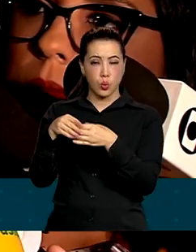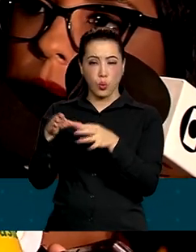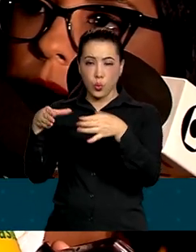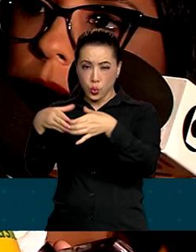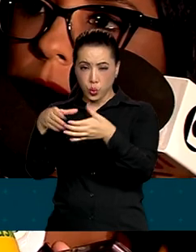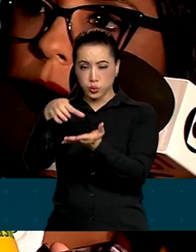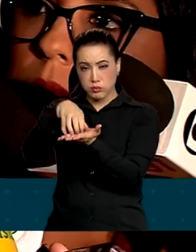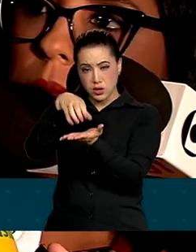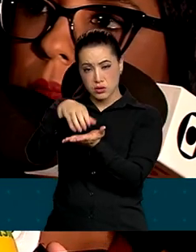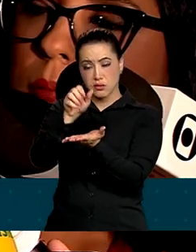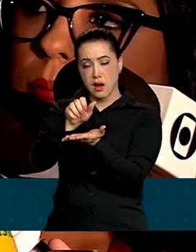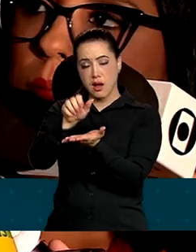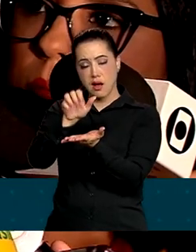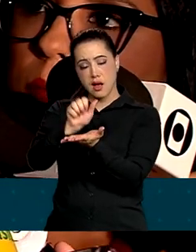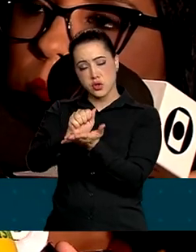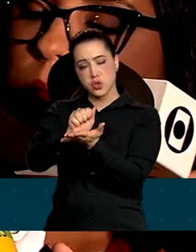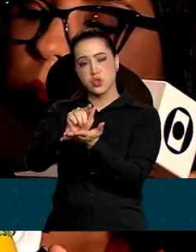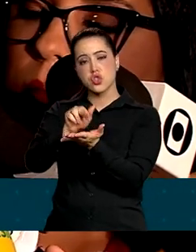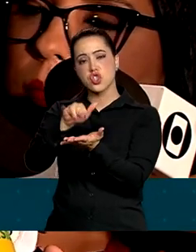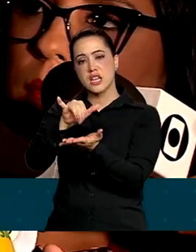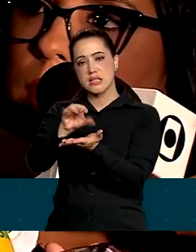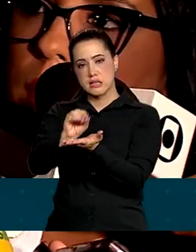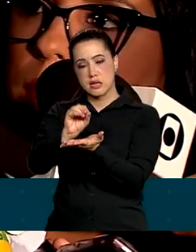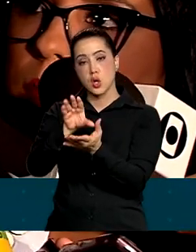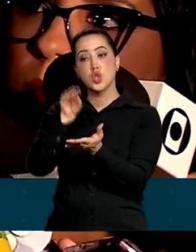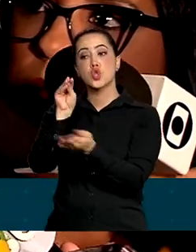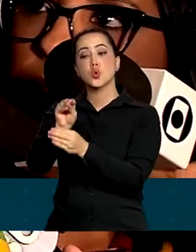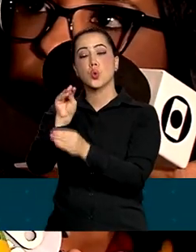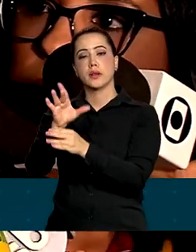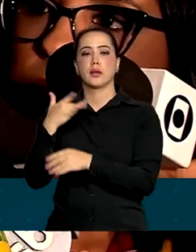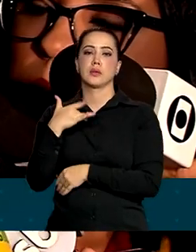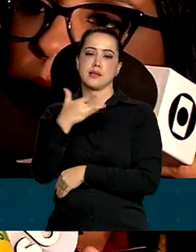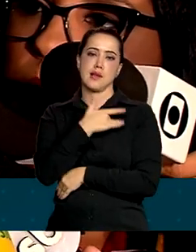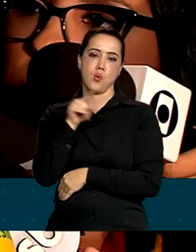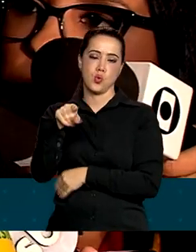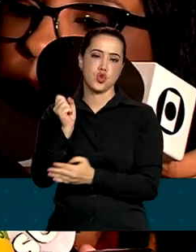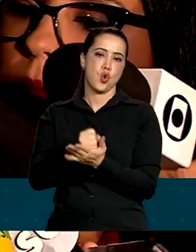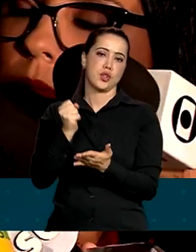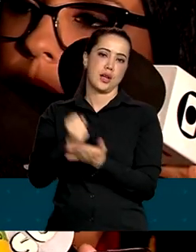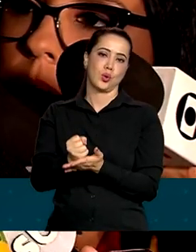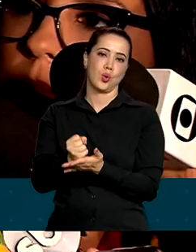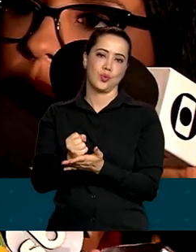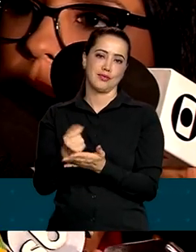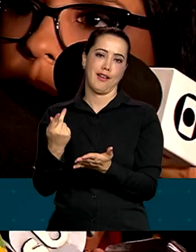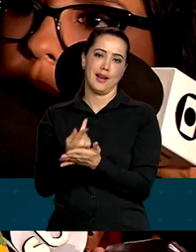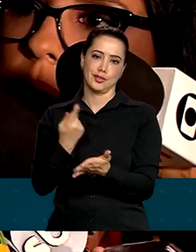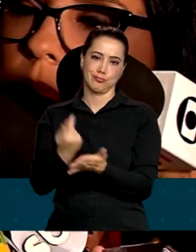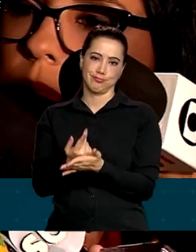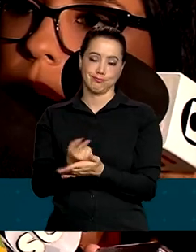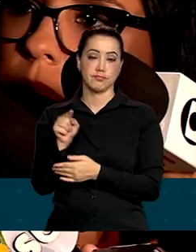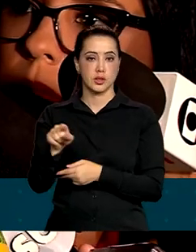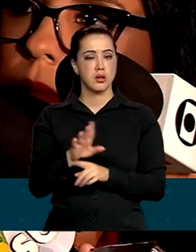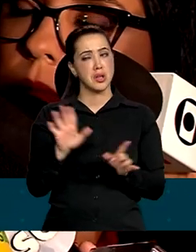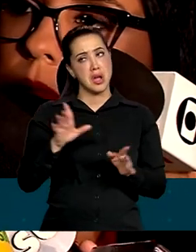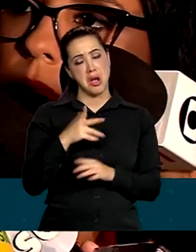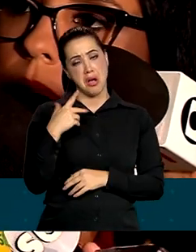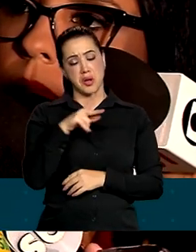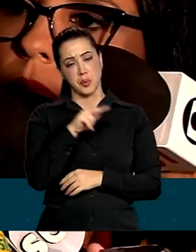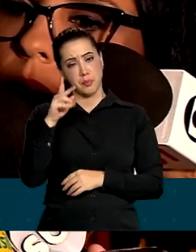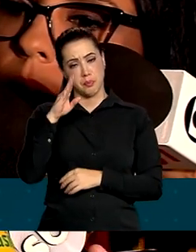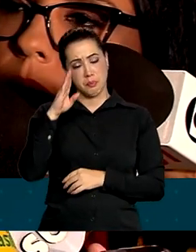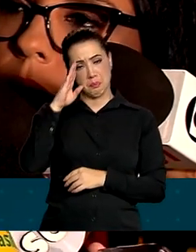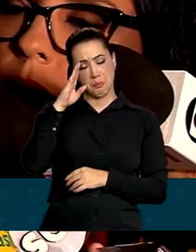Gravíssimo como isso. Então, eu acho que ele que fugiu do país, que fica marcando data para voltar, tenta se